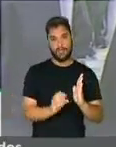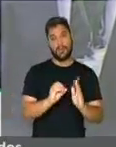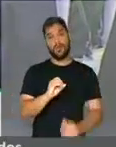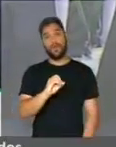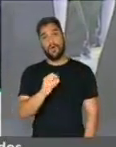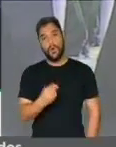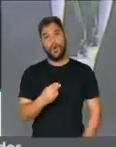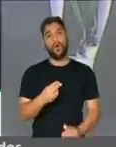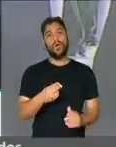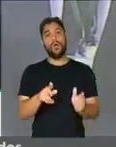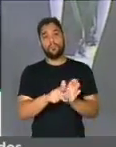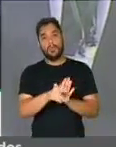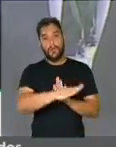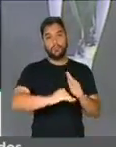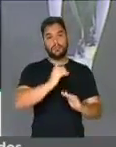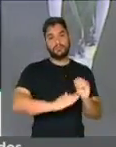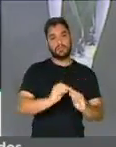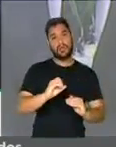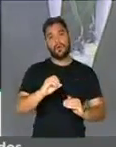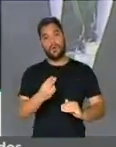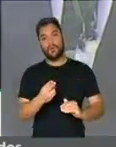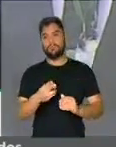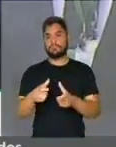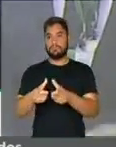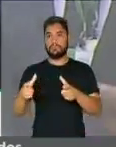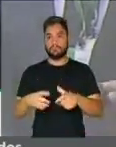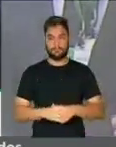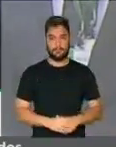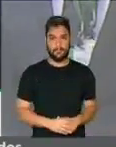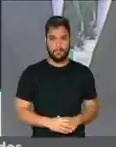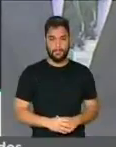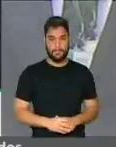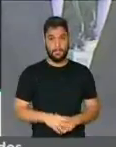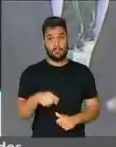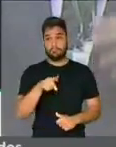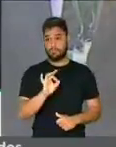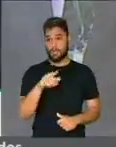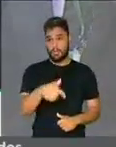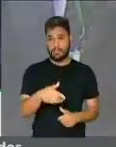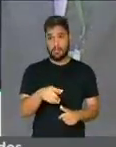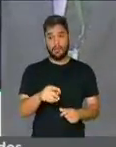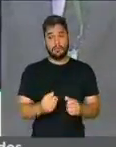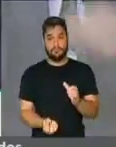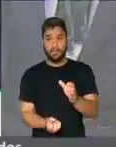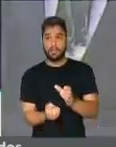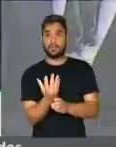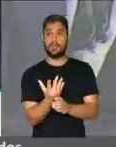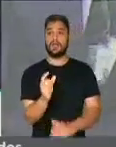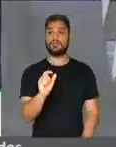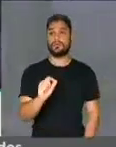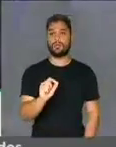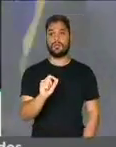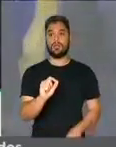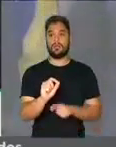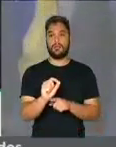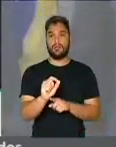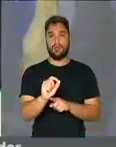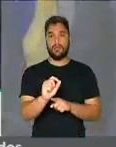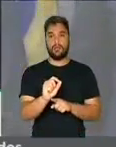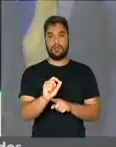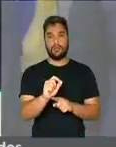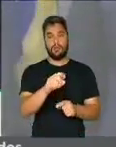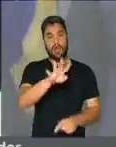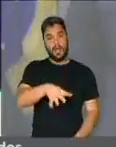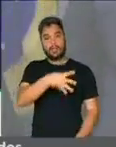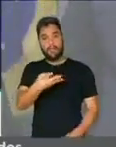sindicatos das categorias envolvidas. Fica criado, só esse, fica criado de constelação de transporte do